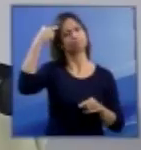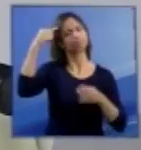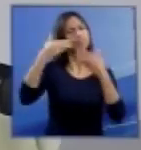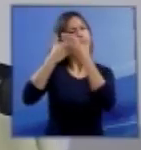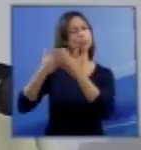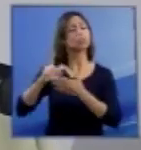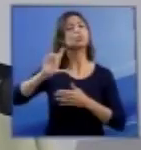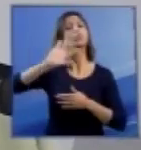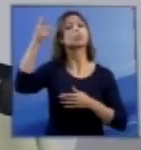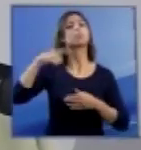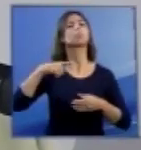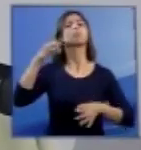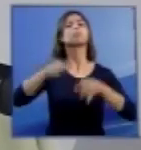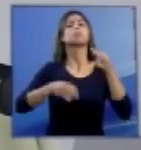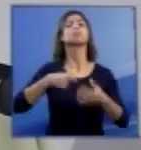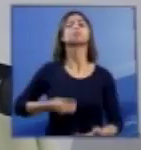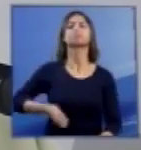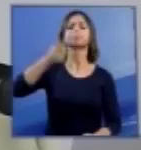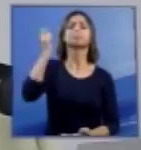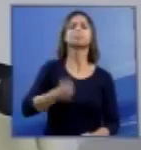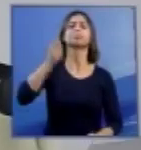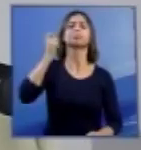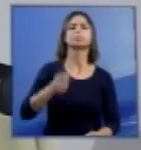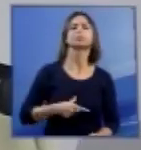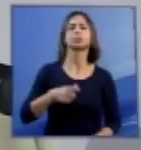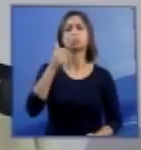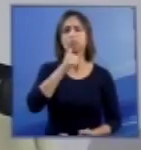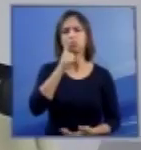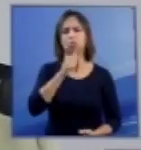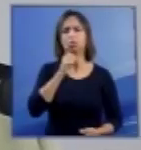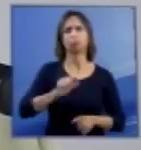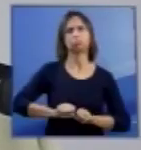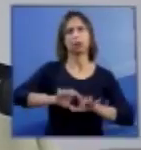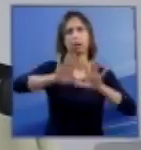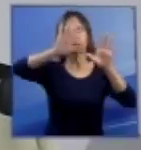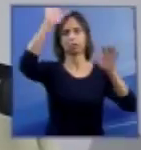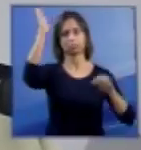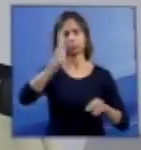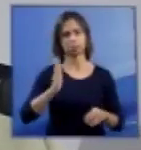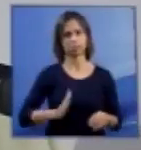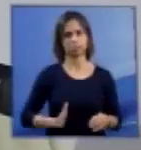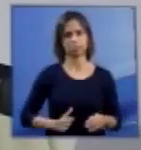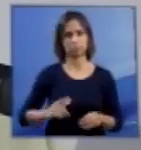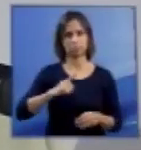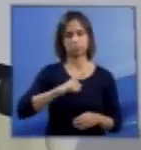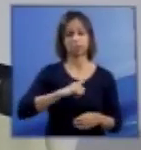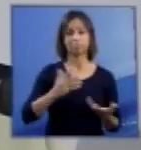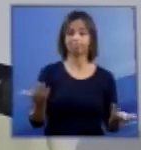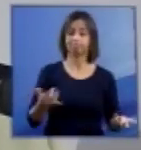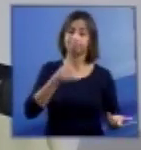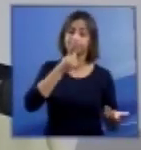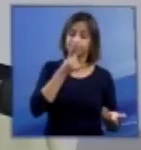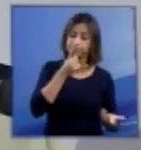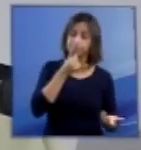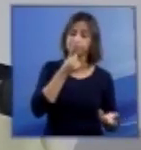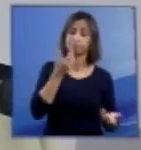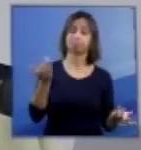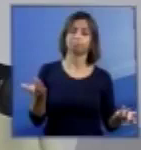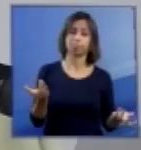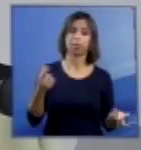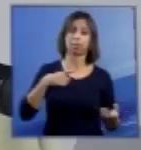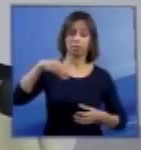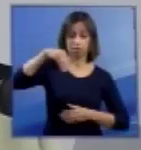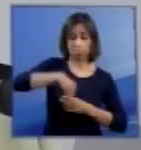forem decidir o destino de todas as mulheres deste país que tiveram a infelicidade de ter